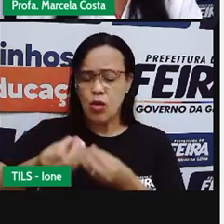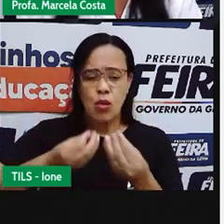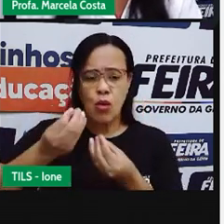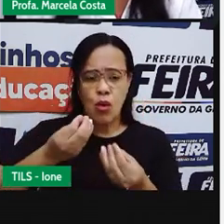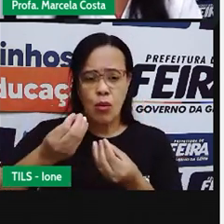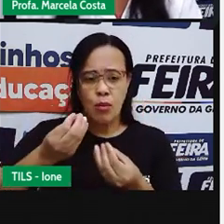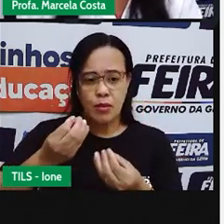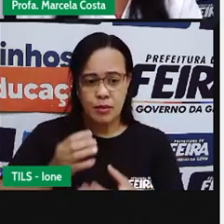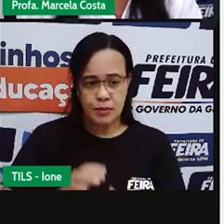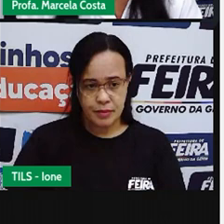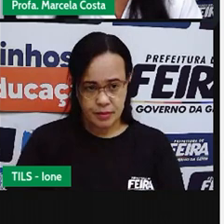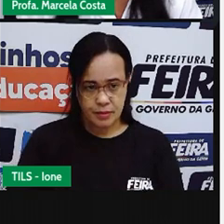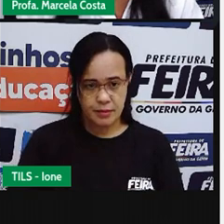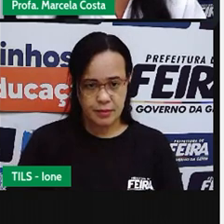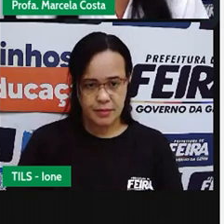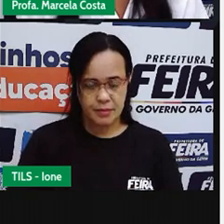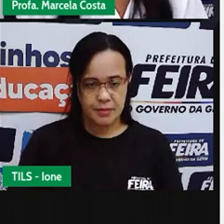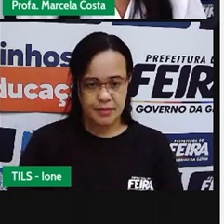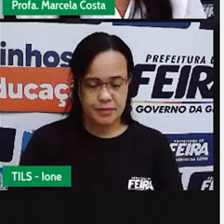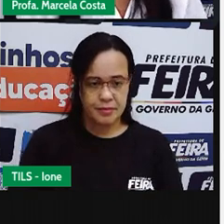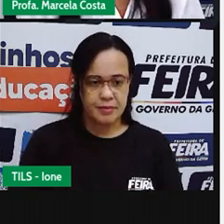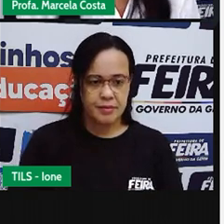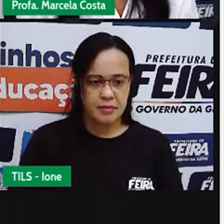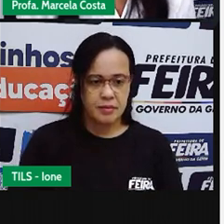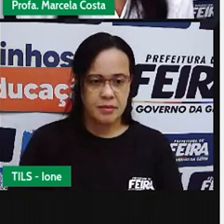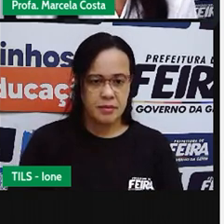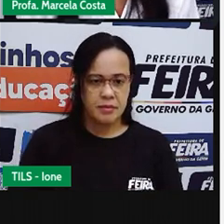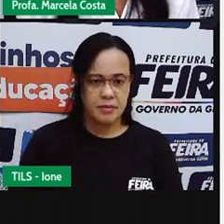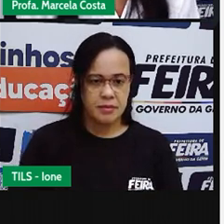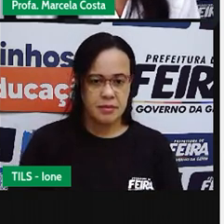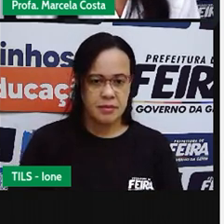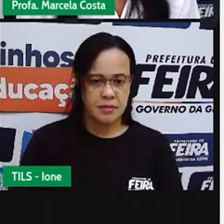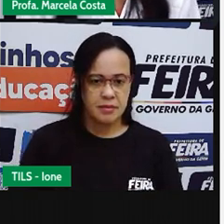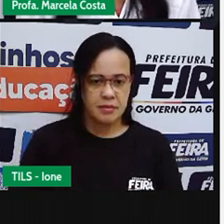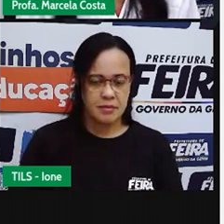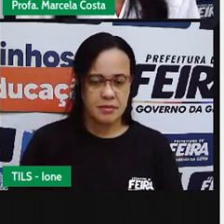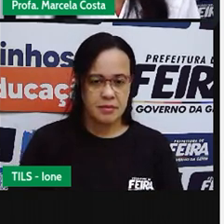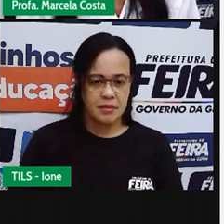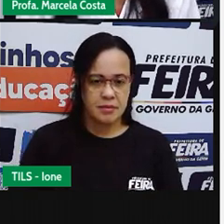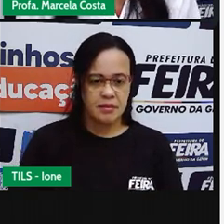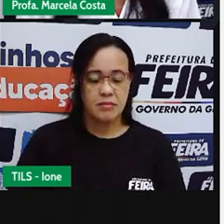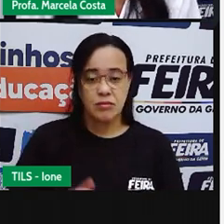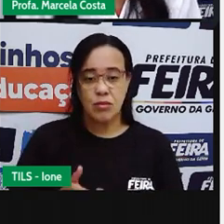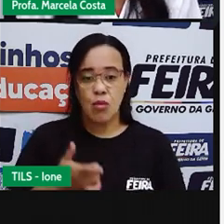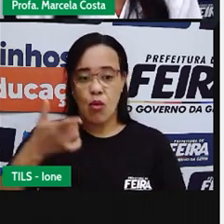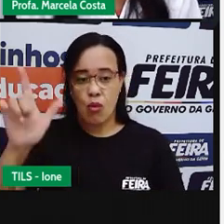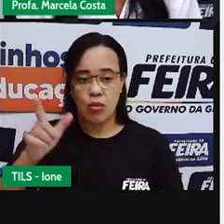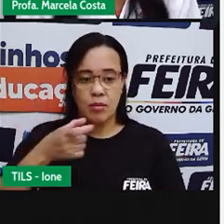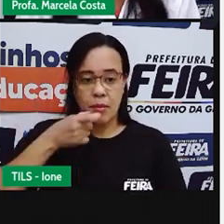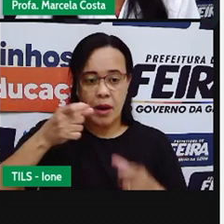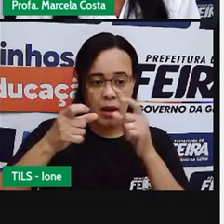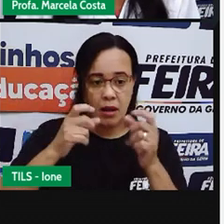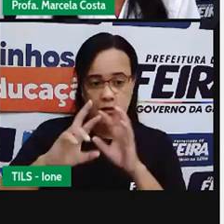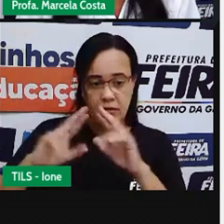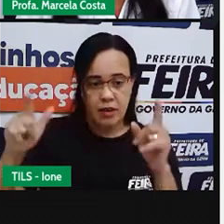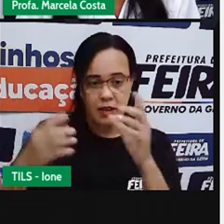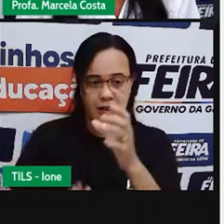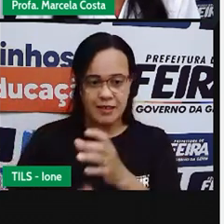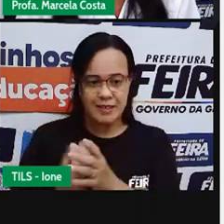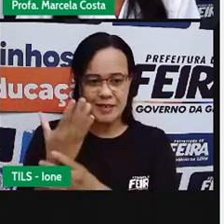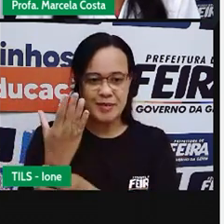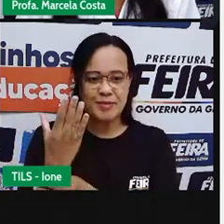eu tenho uma outra palavra, não é isso?